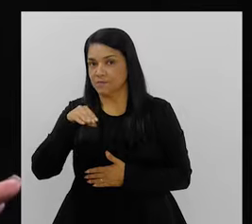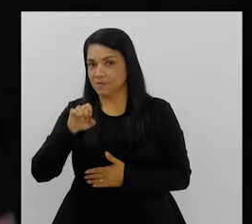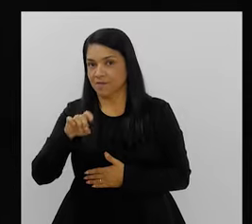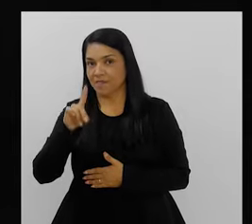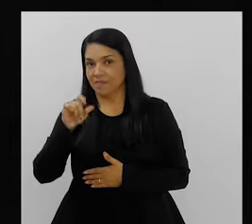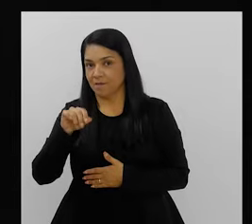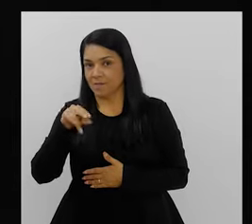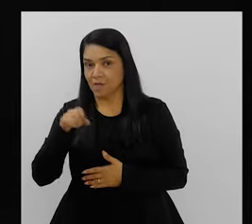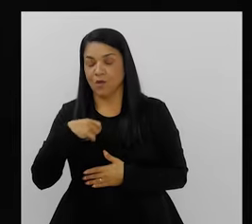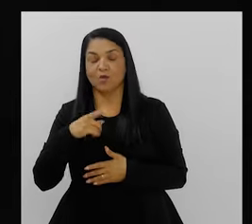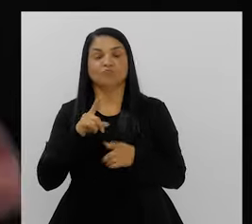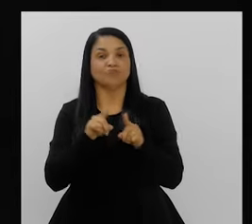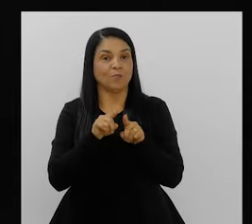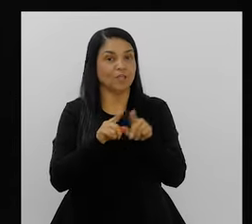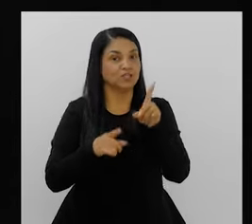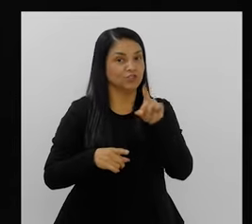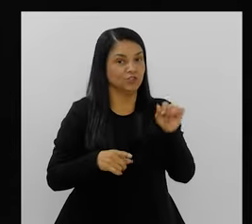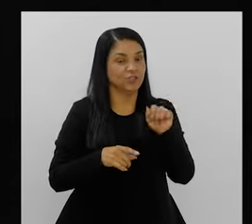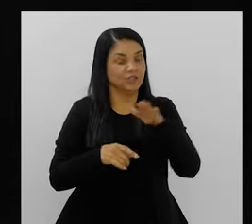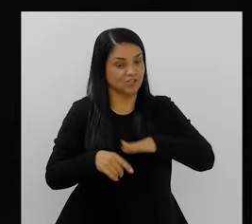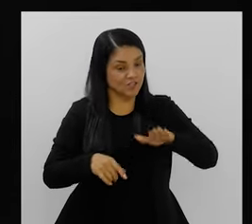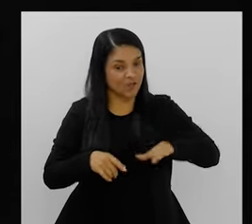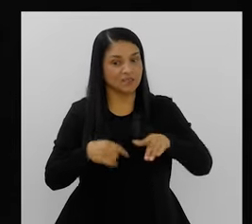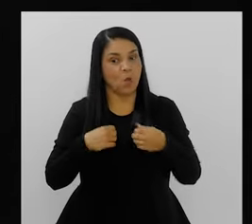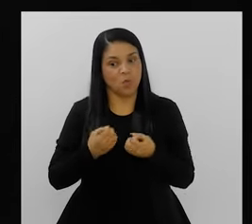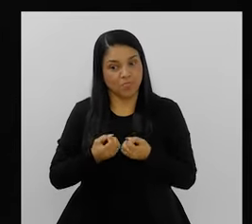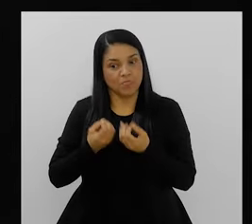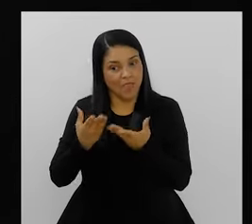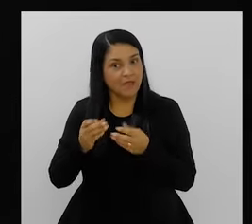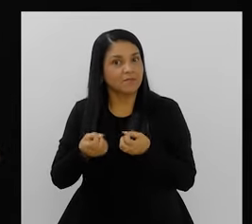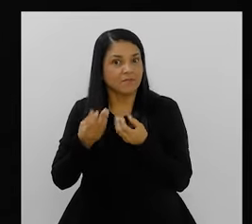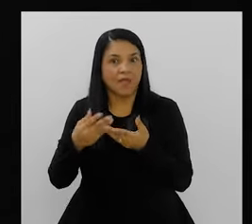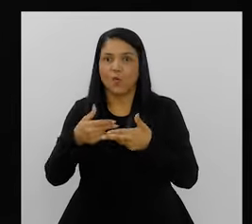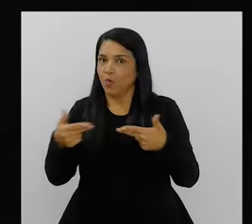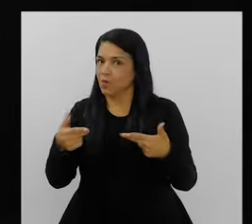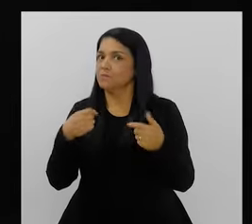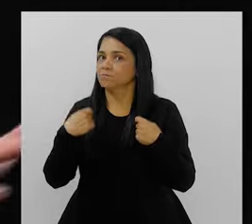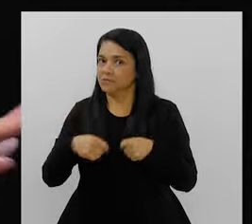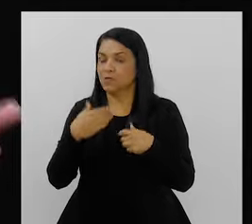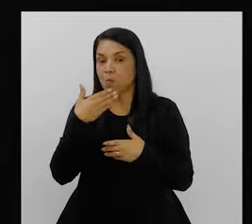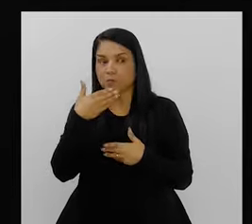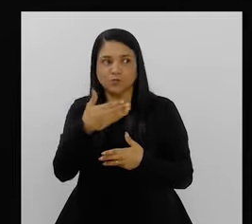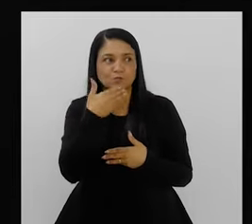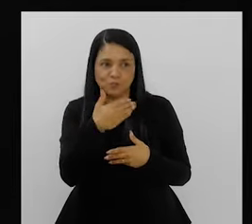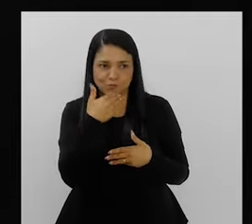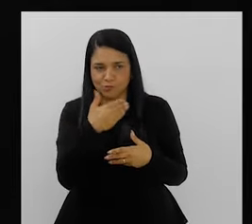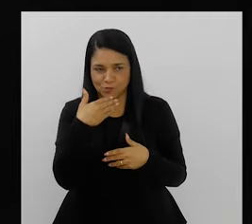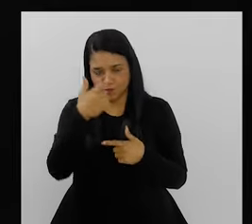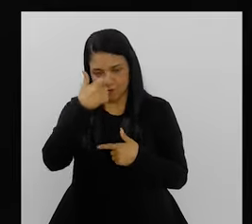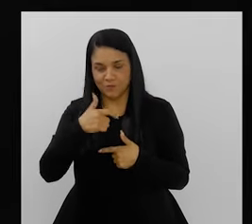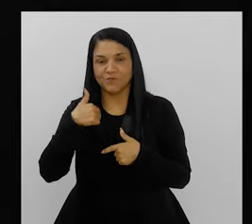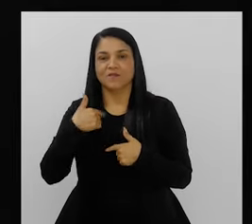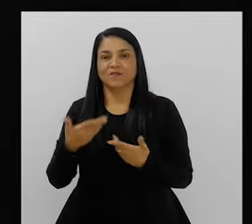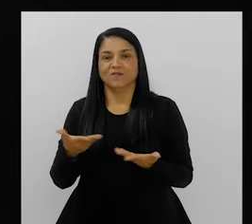chegando, dia das crianças, vocês não negam nada para as crianças. Hoje, então, eu estava da nada pedindo.